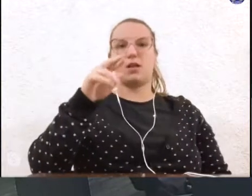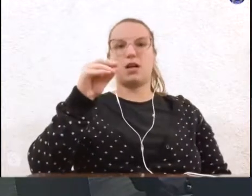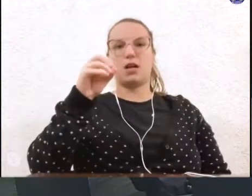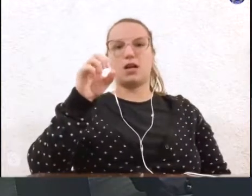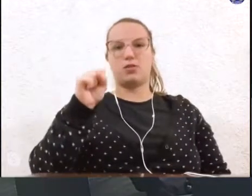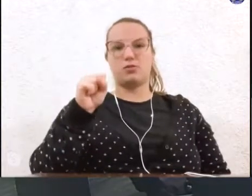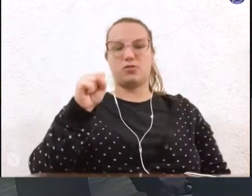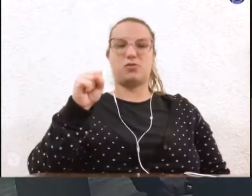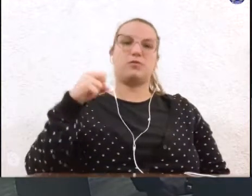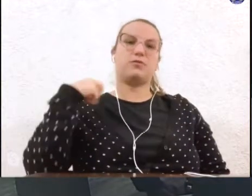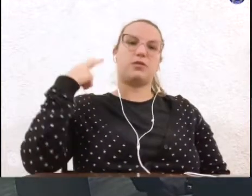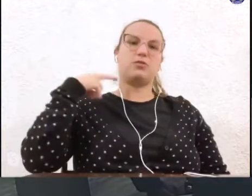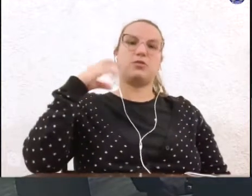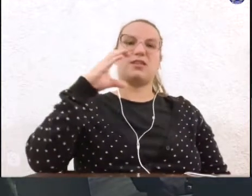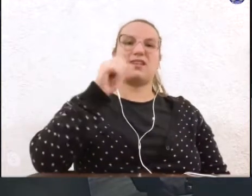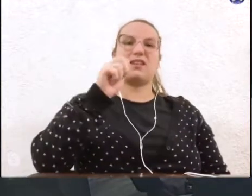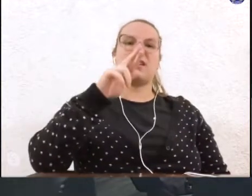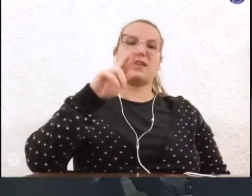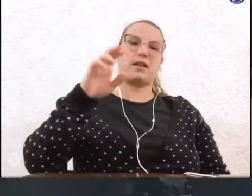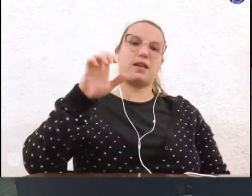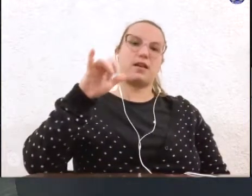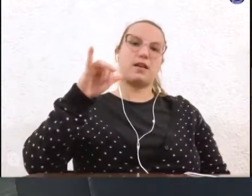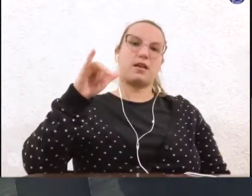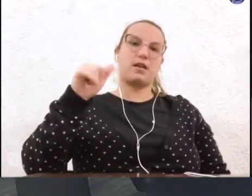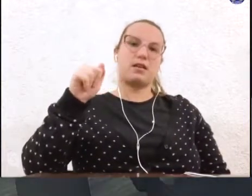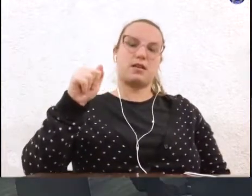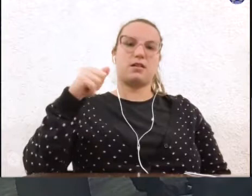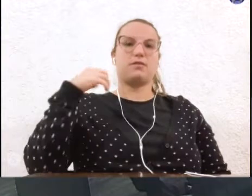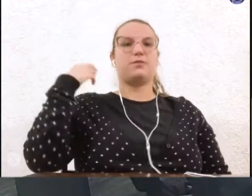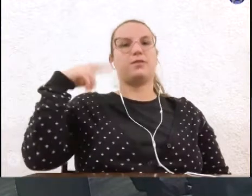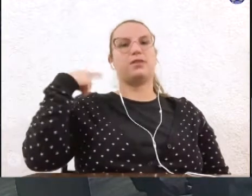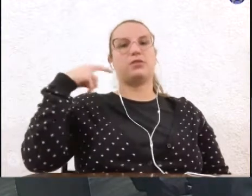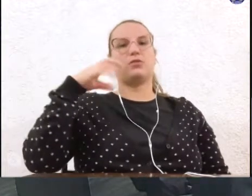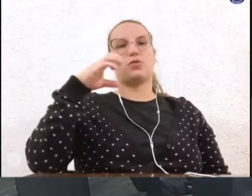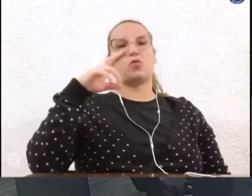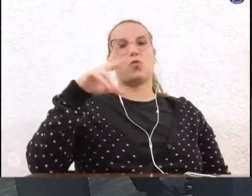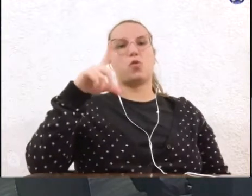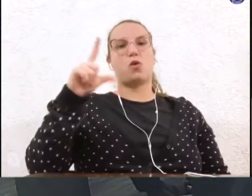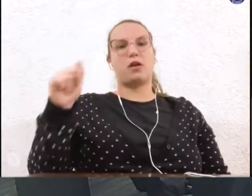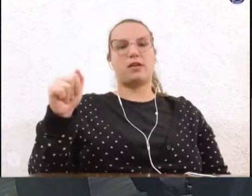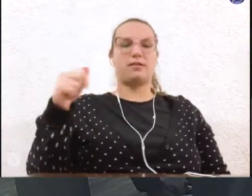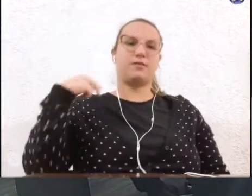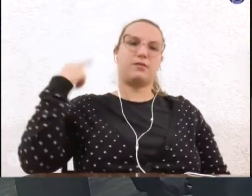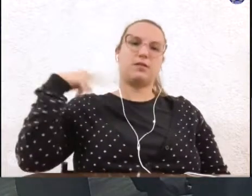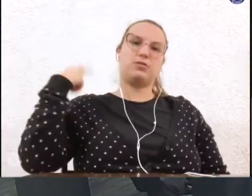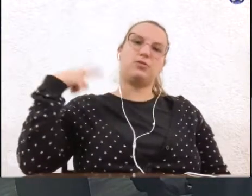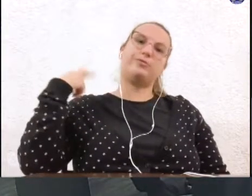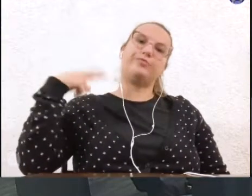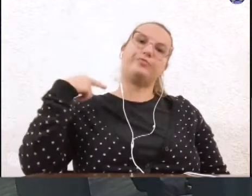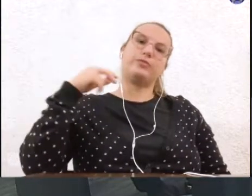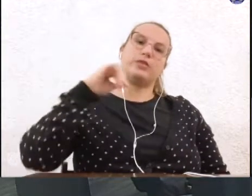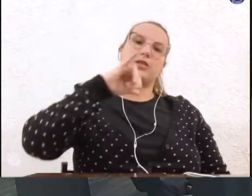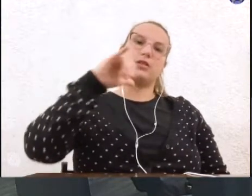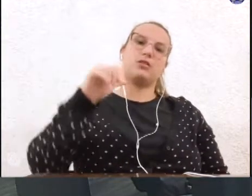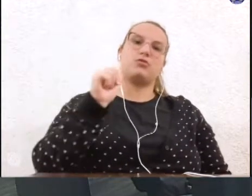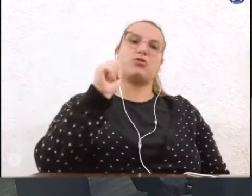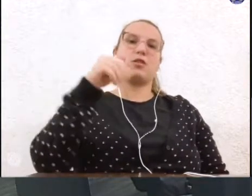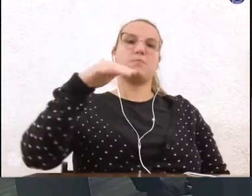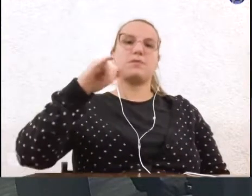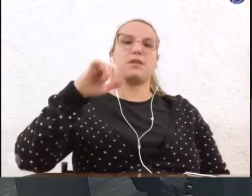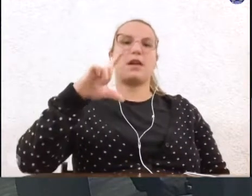Presente. Vereador Cula. Presente. Vereador Isaías Colino. Presente. Vereadora Jamila. Presente.